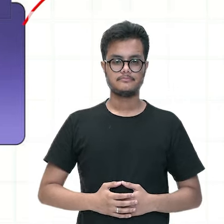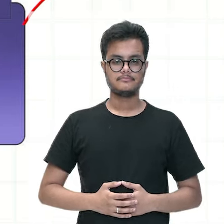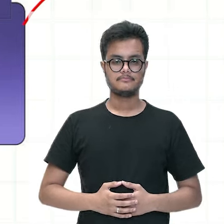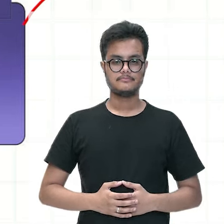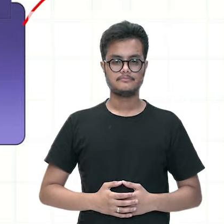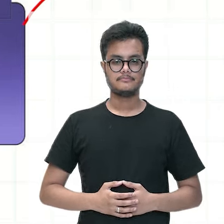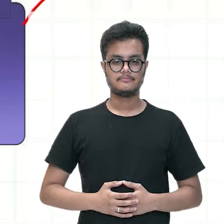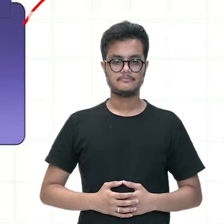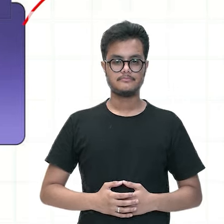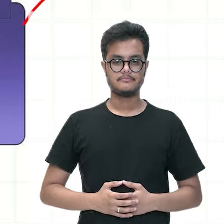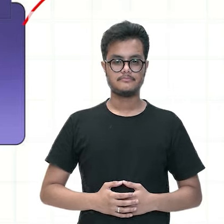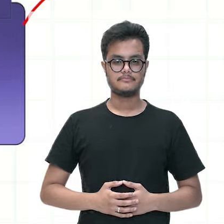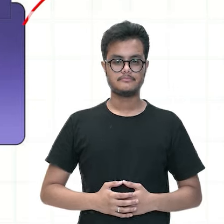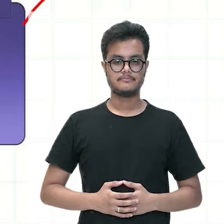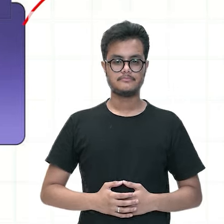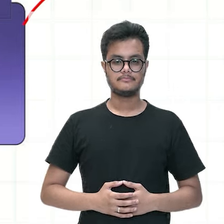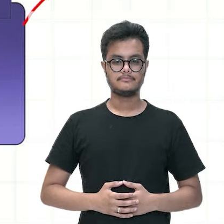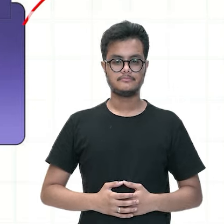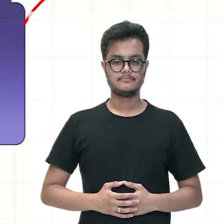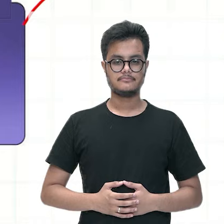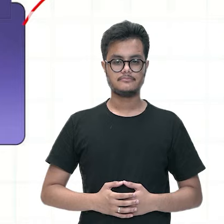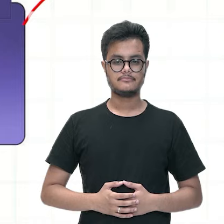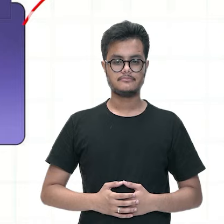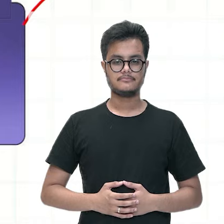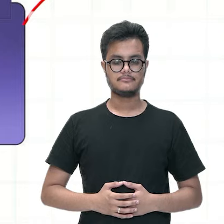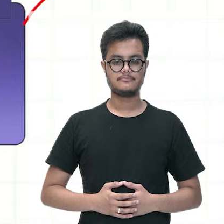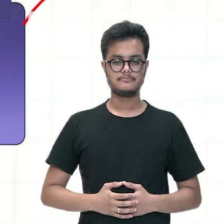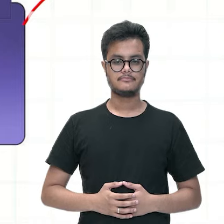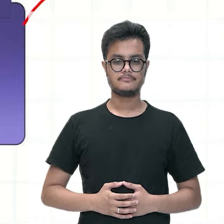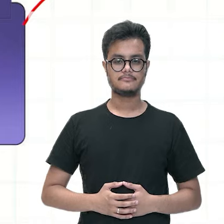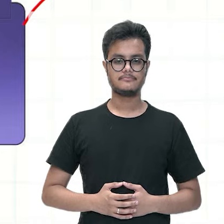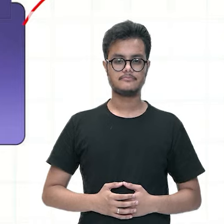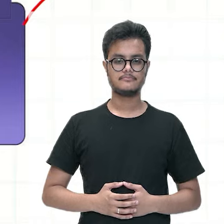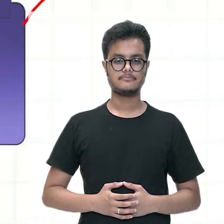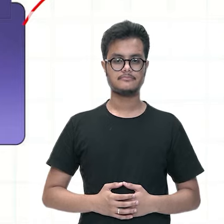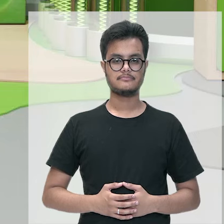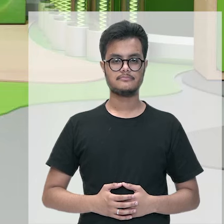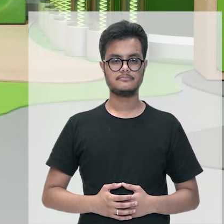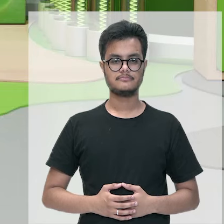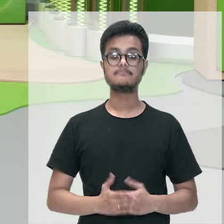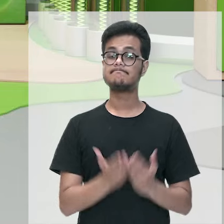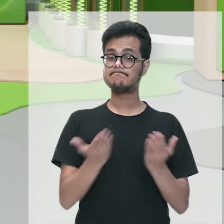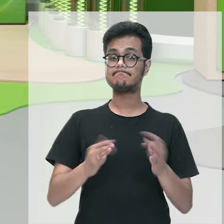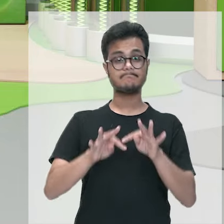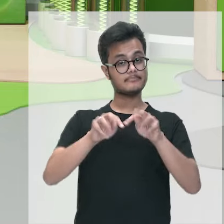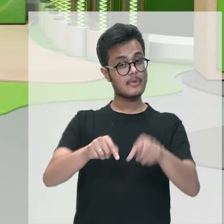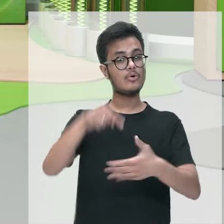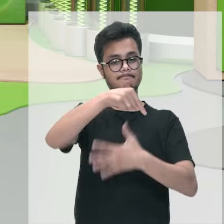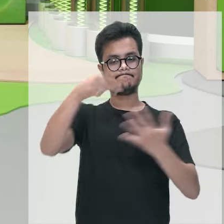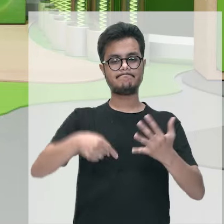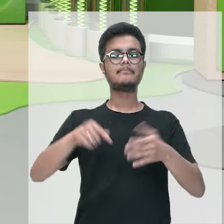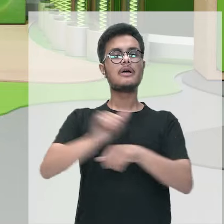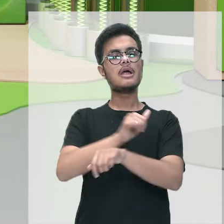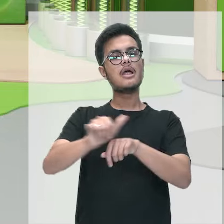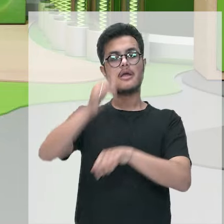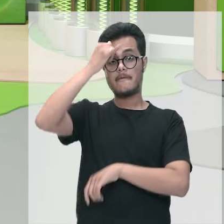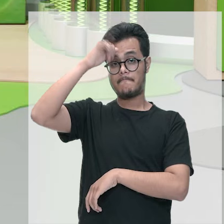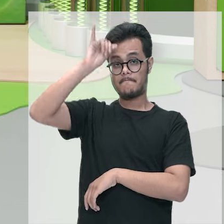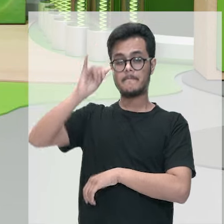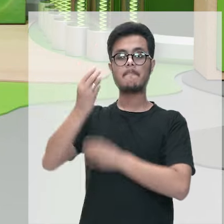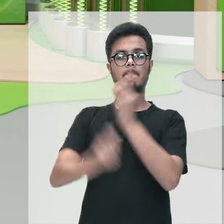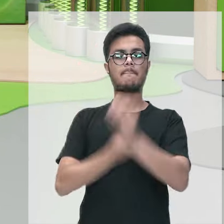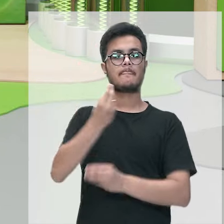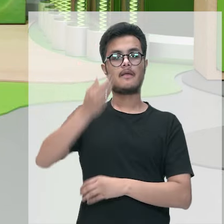para depositar os seus ovos deixar ali proliferar naquele ambiente então todas essas medidas elas nos